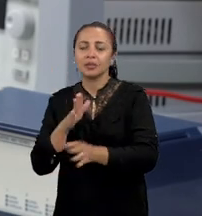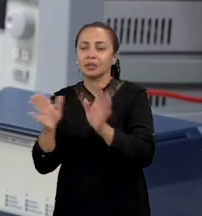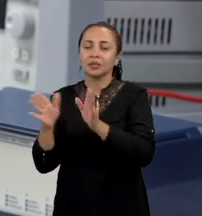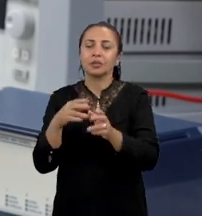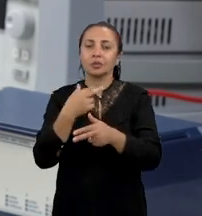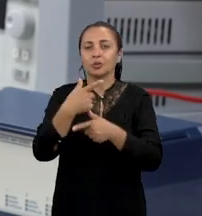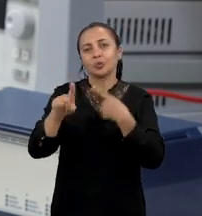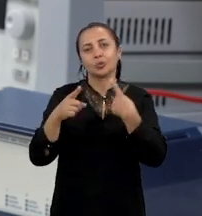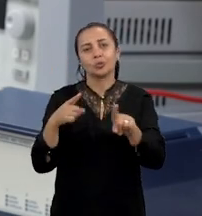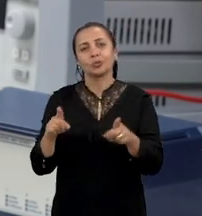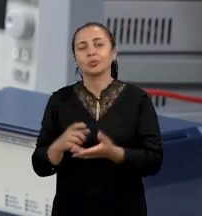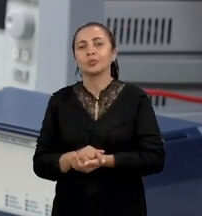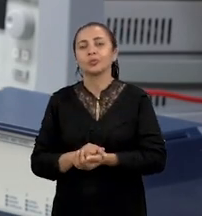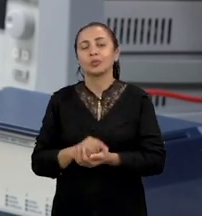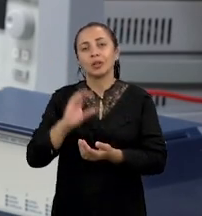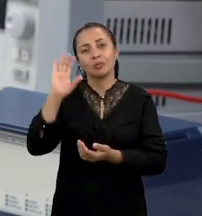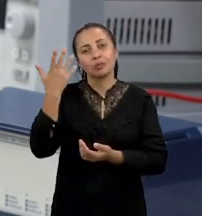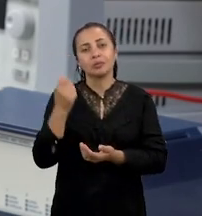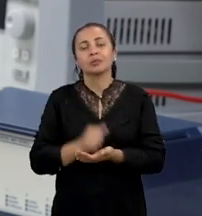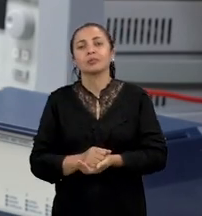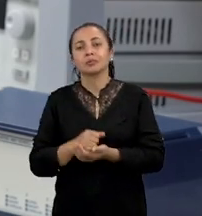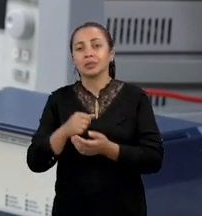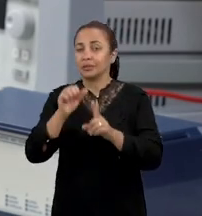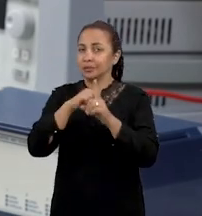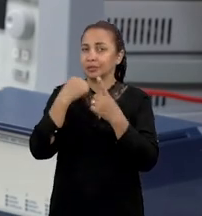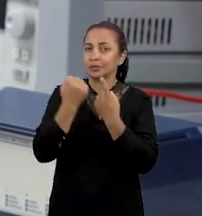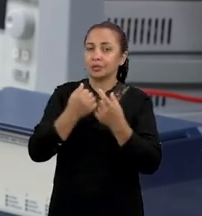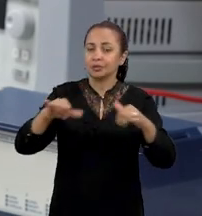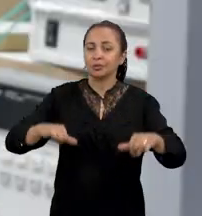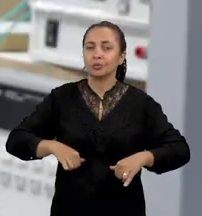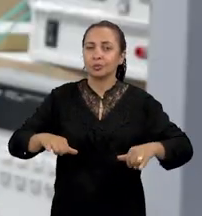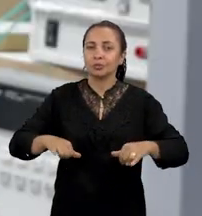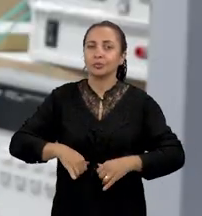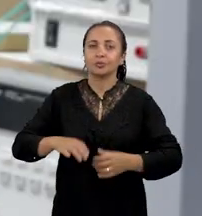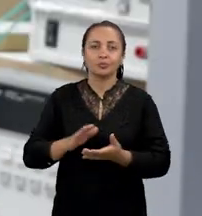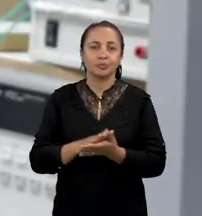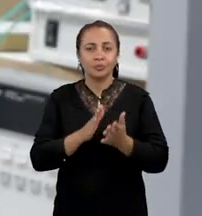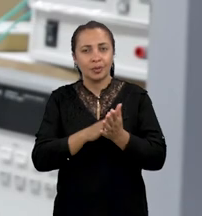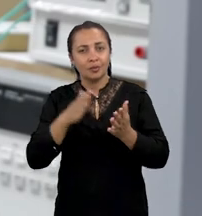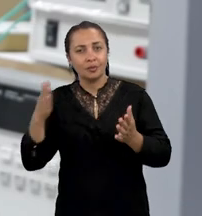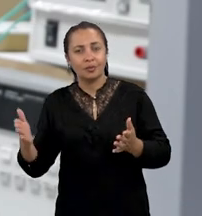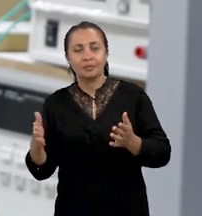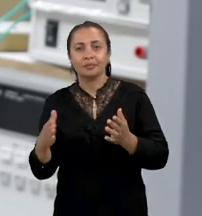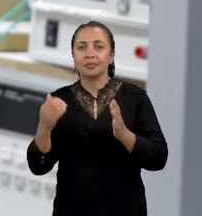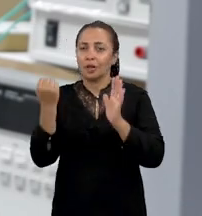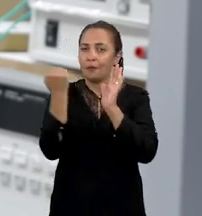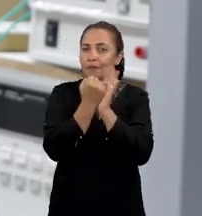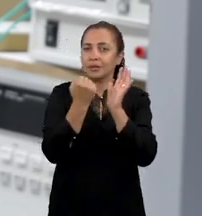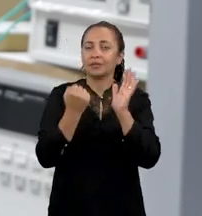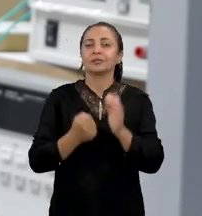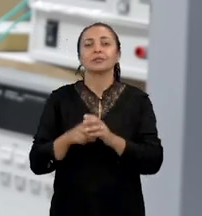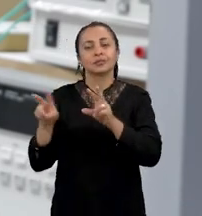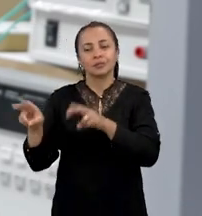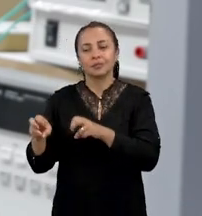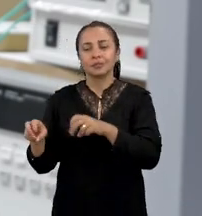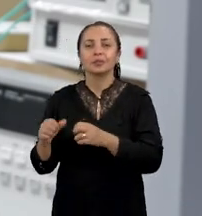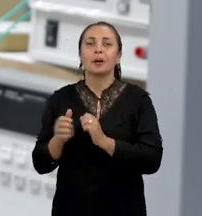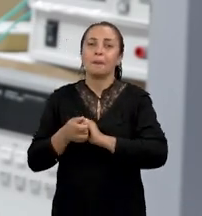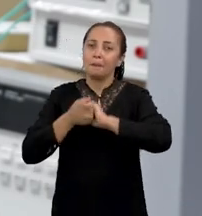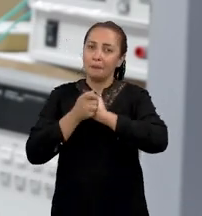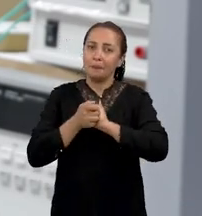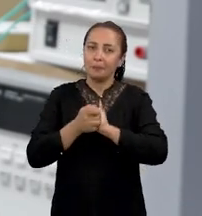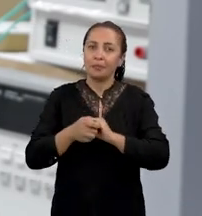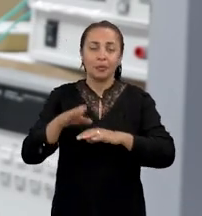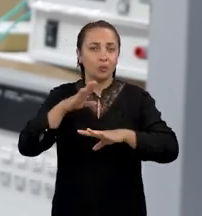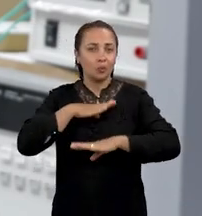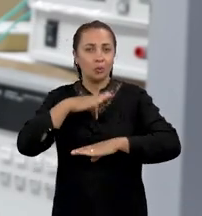entre outros efeitos catastróficos para a sociedade. E a etapa seguinte é exatamente a validação em campo, com